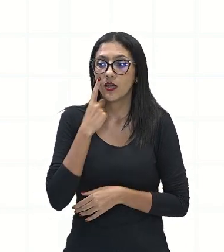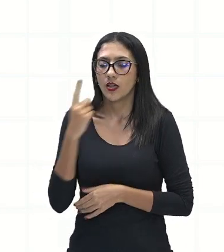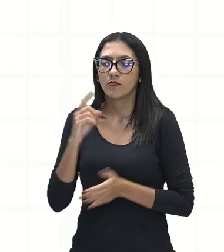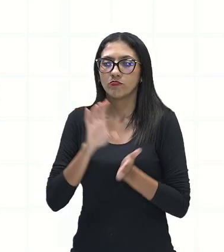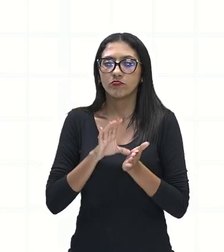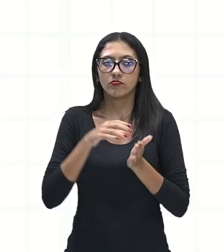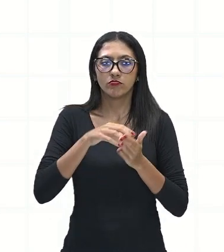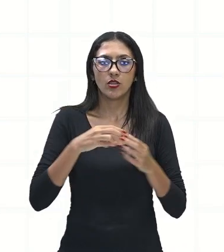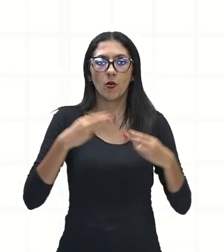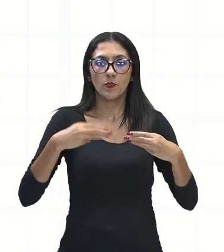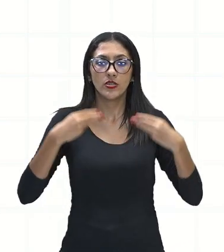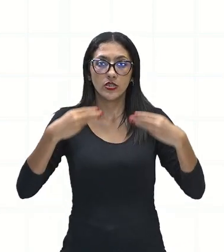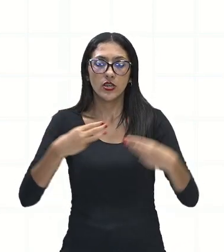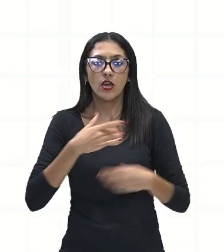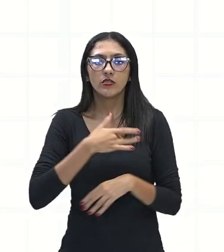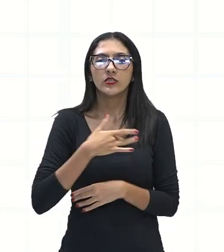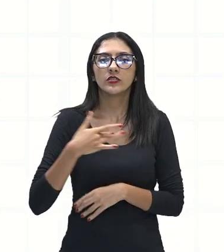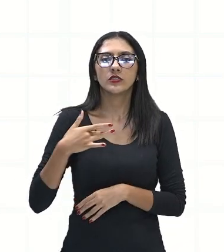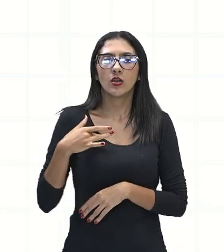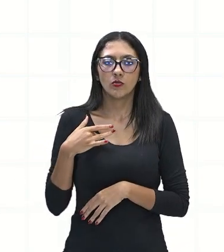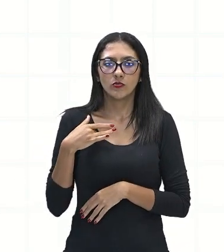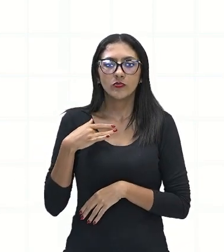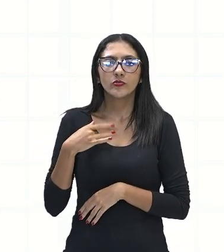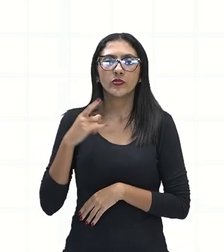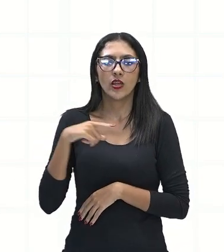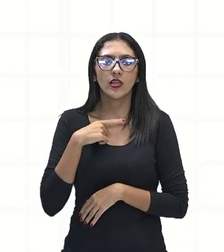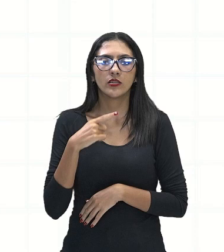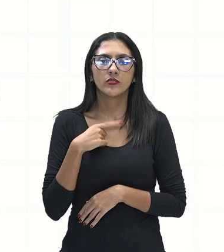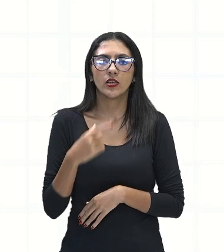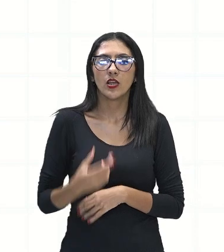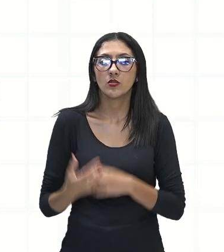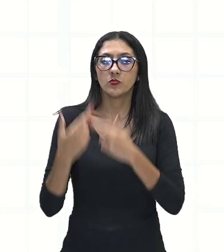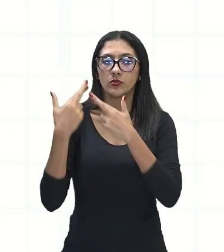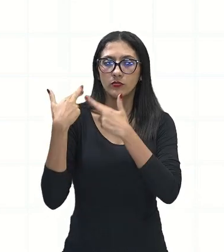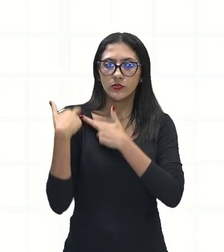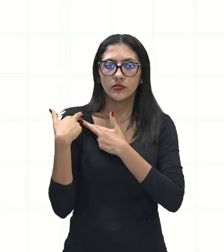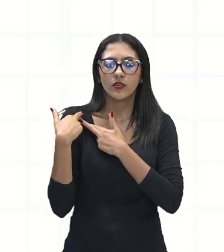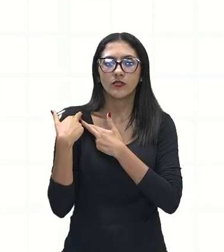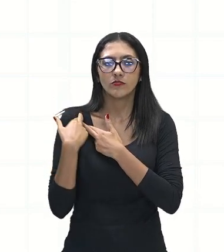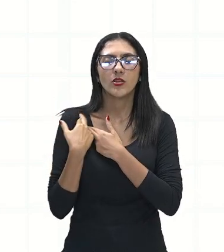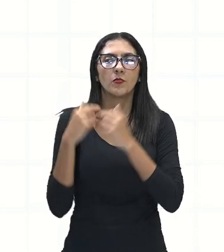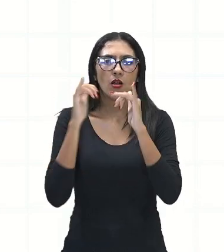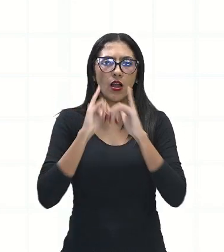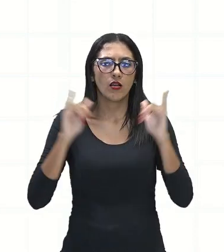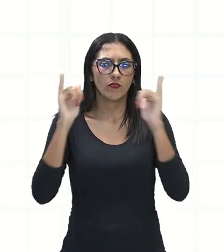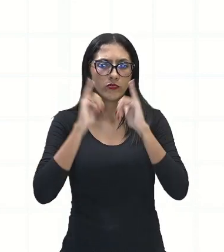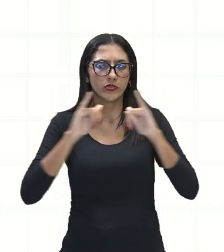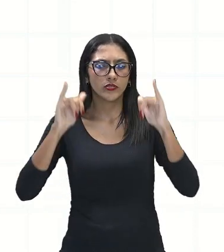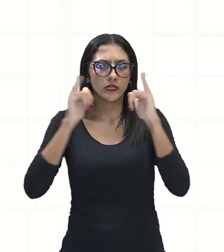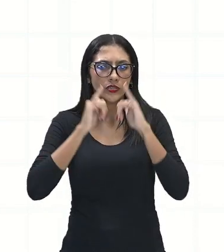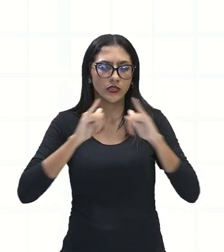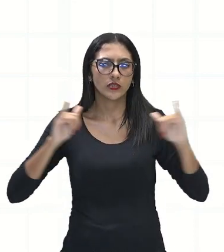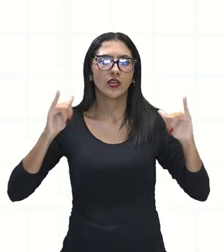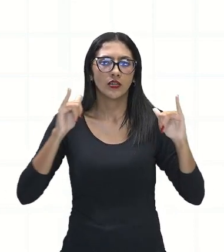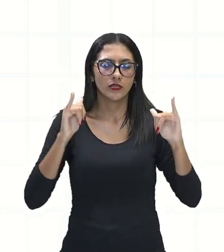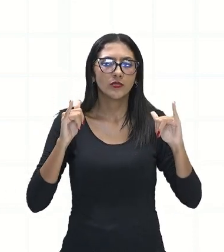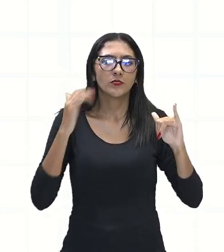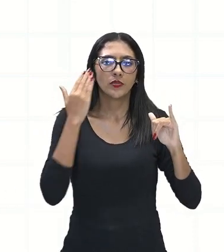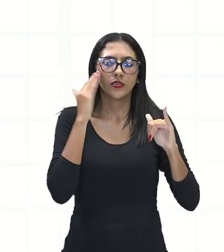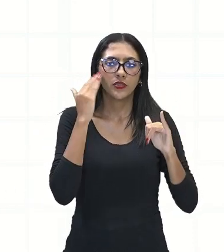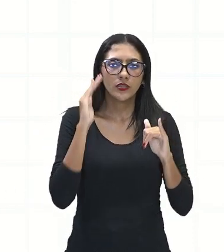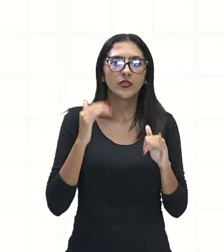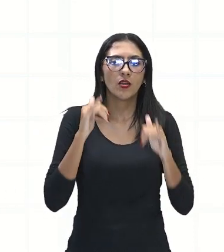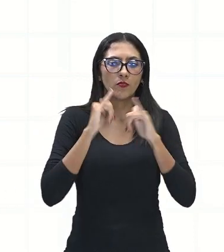que é o órgão controlador desses tipos de doença, né? Para dizer, né? Se está